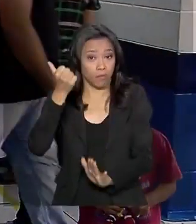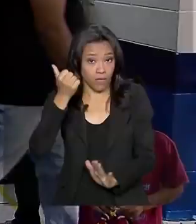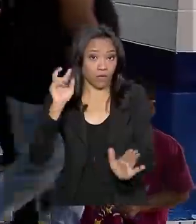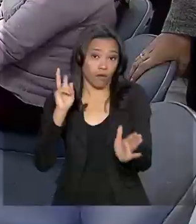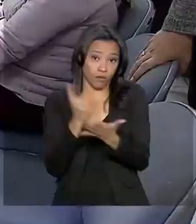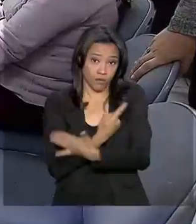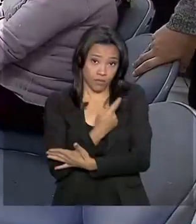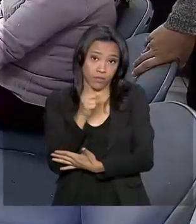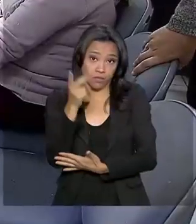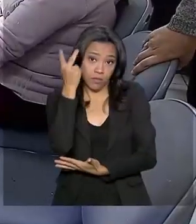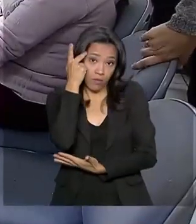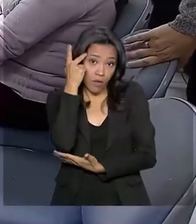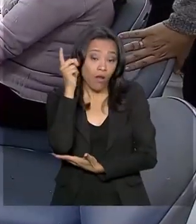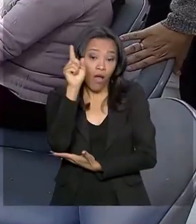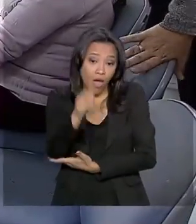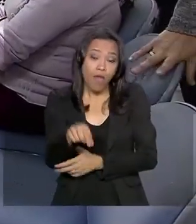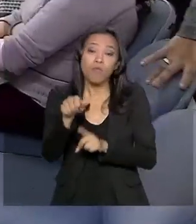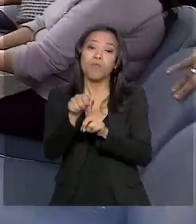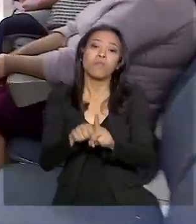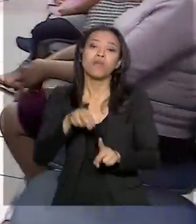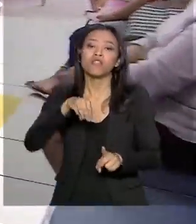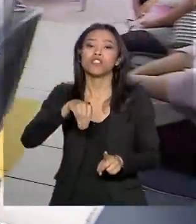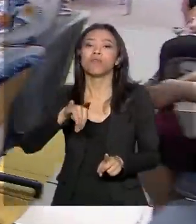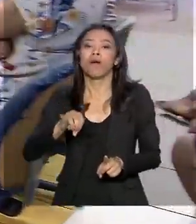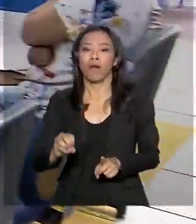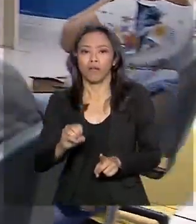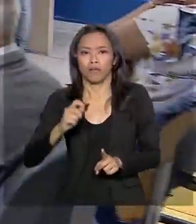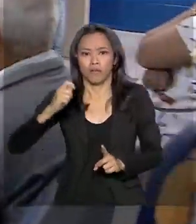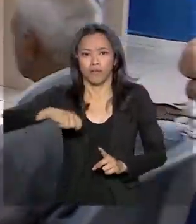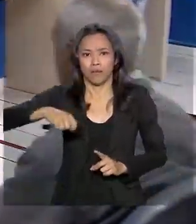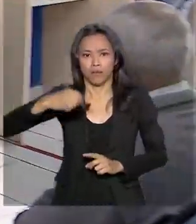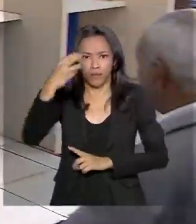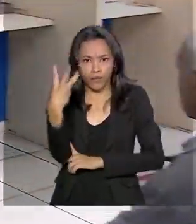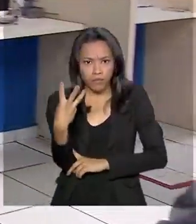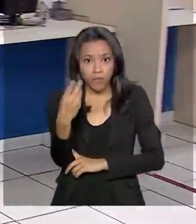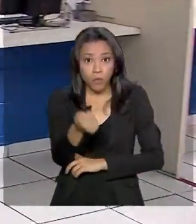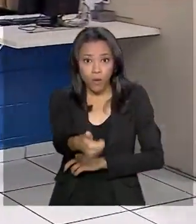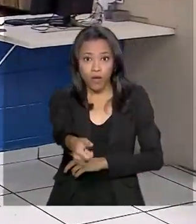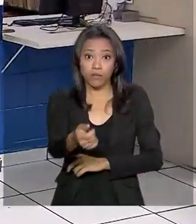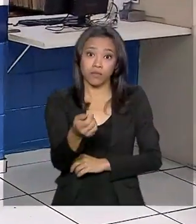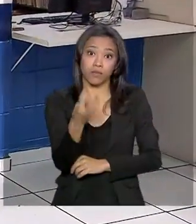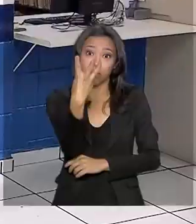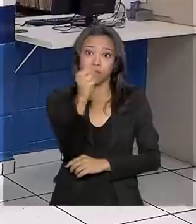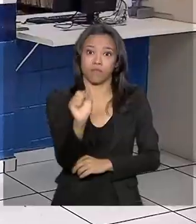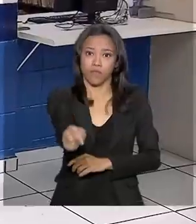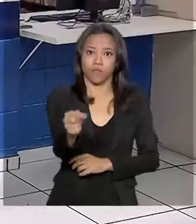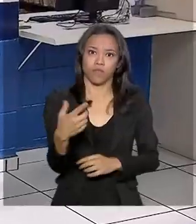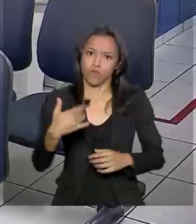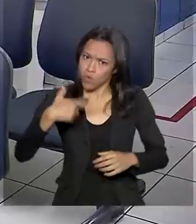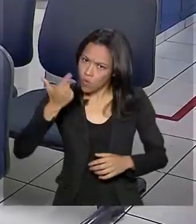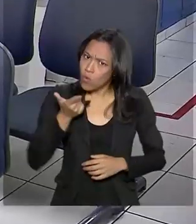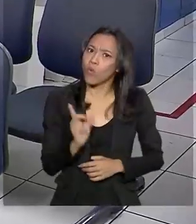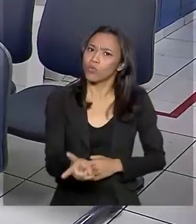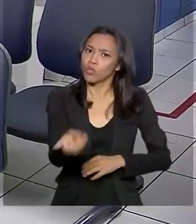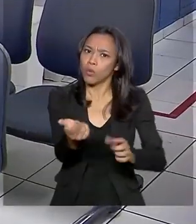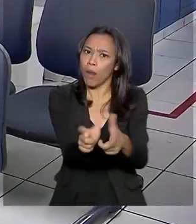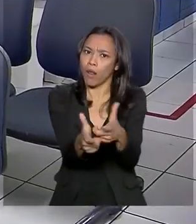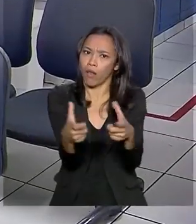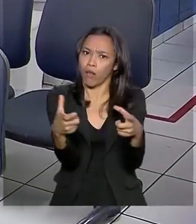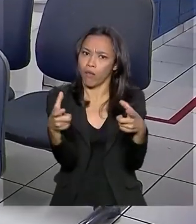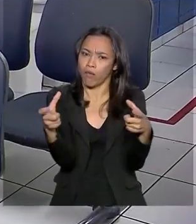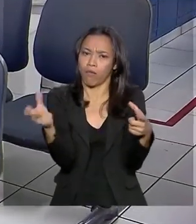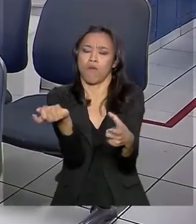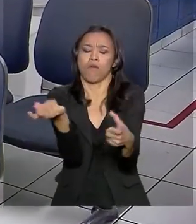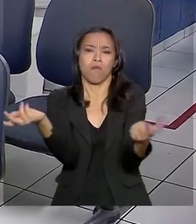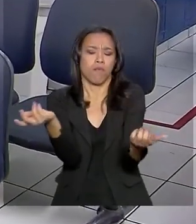ano em São Paulo foi confirmado em maio. Em três meses, são quase mil. O surto continua em alta. Em 12 dias, o